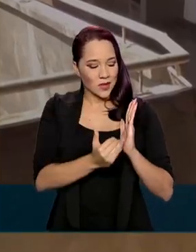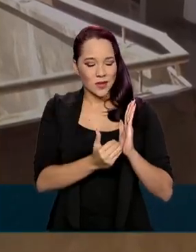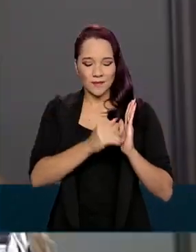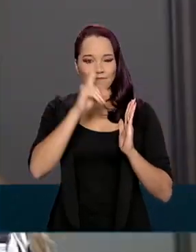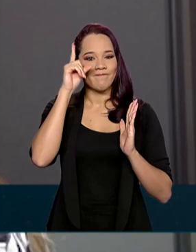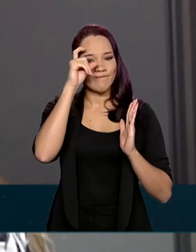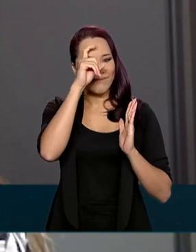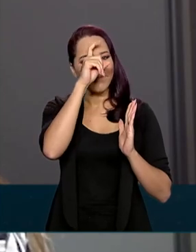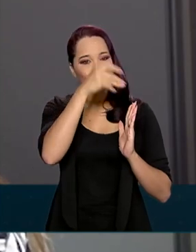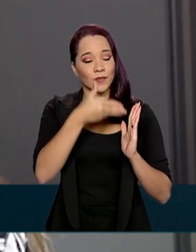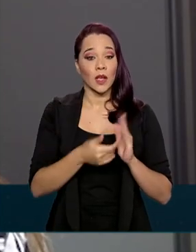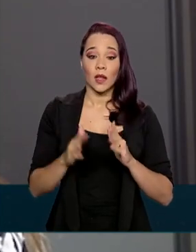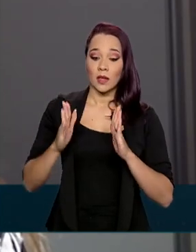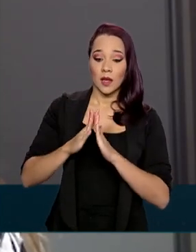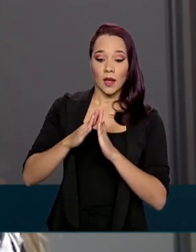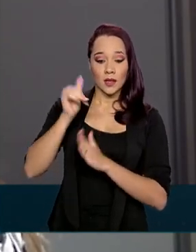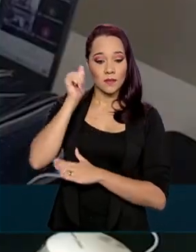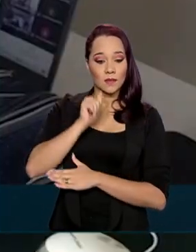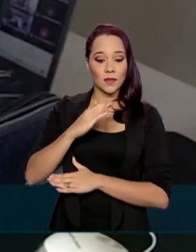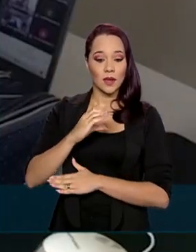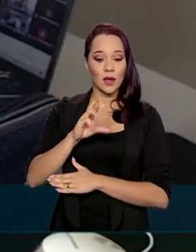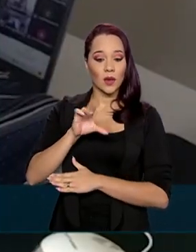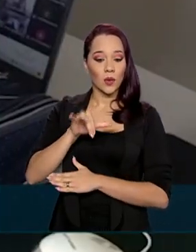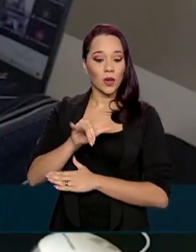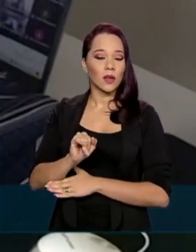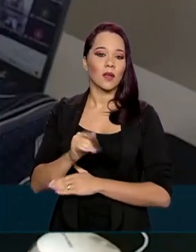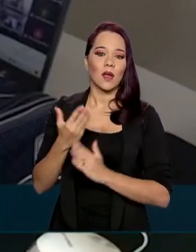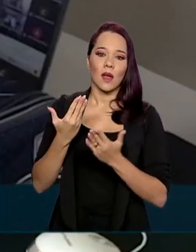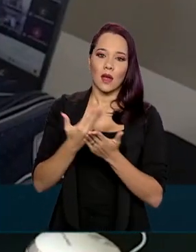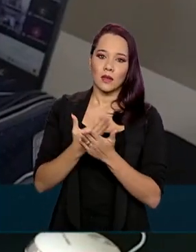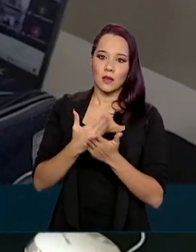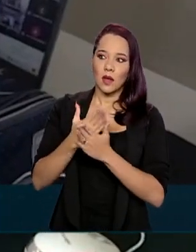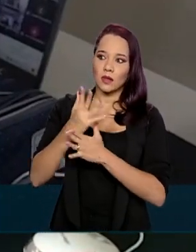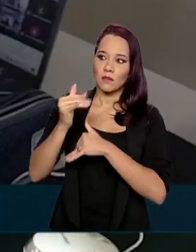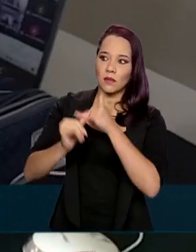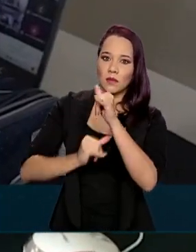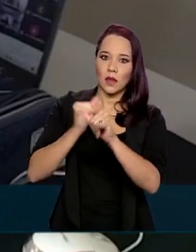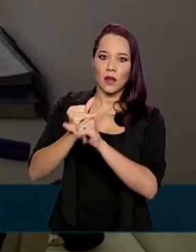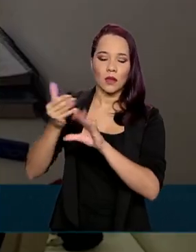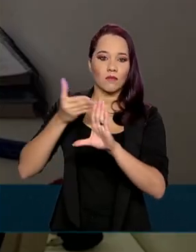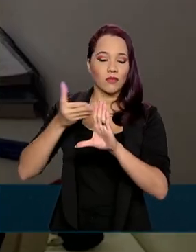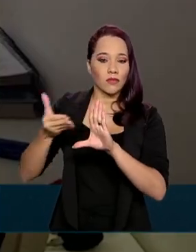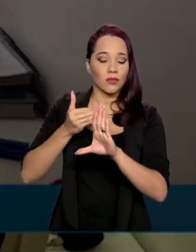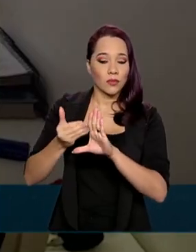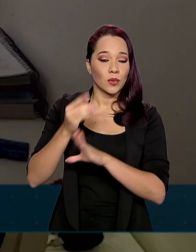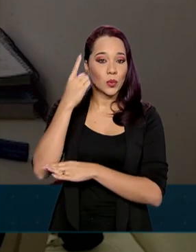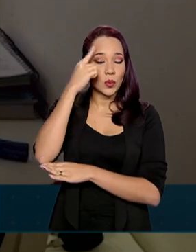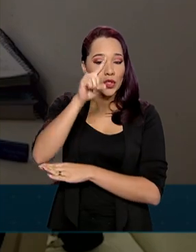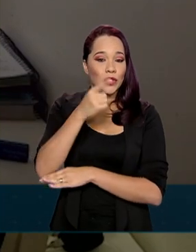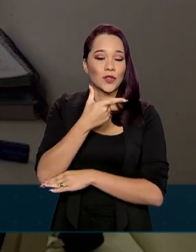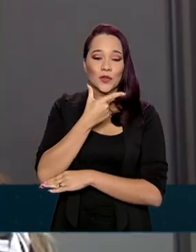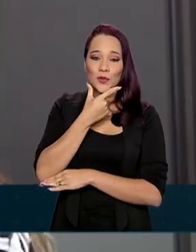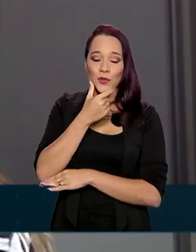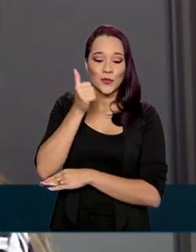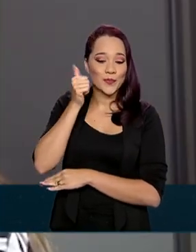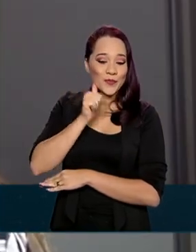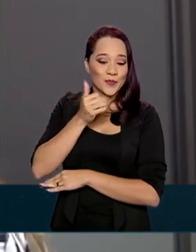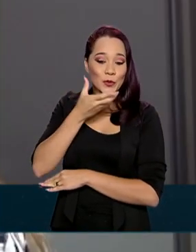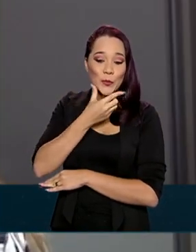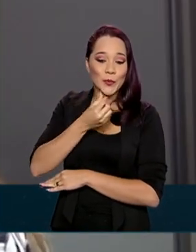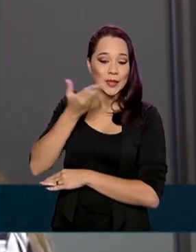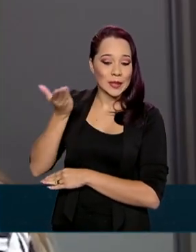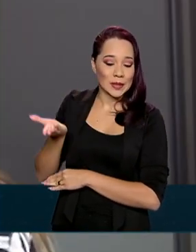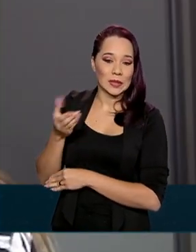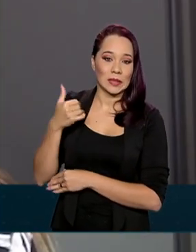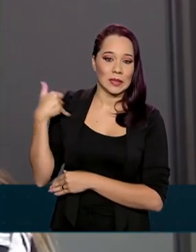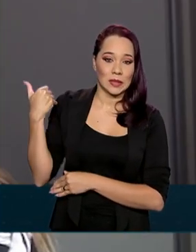difícil. Na casa da Carolina, as aulas online tomam boa parte do dia do Nicolas, de 9 anos. Para ela,